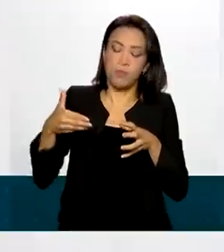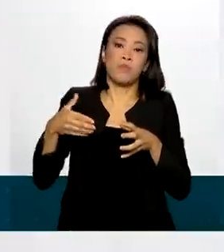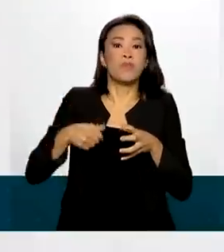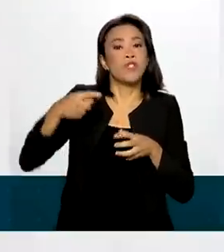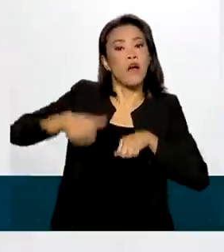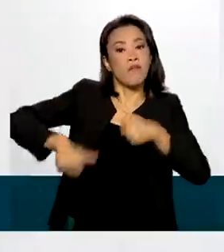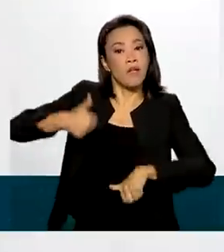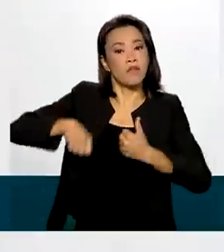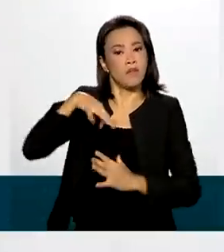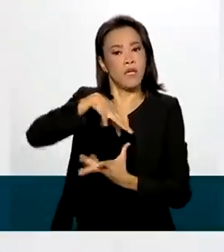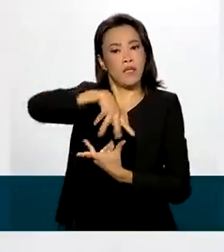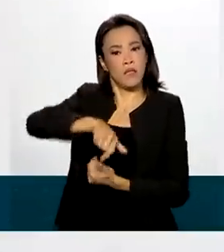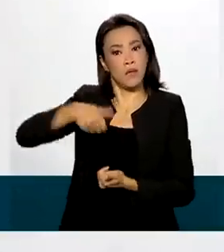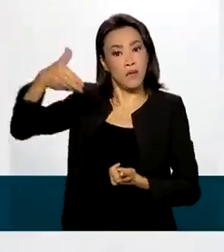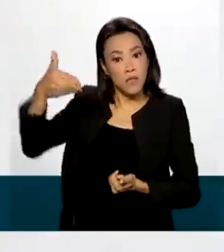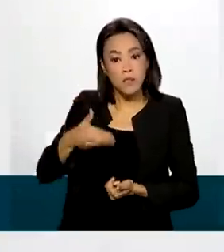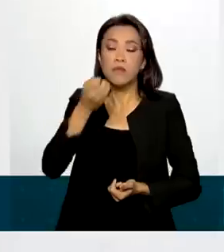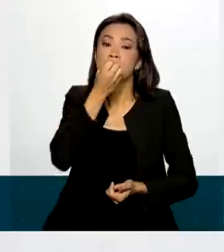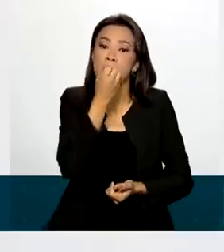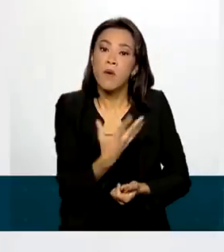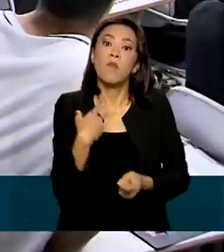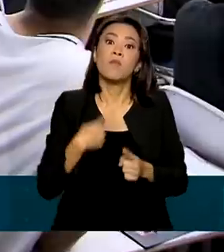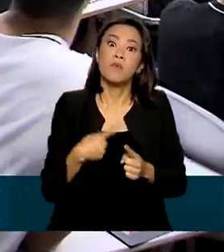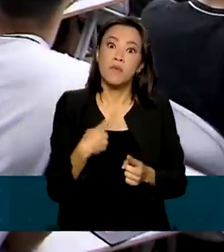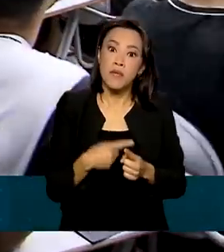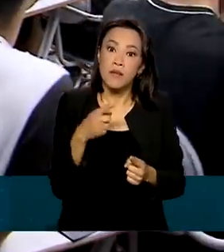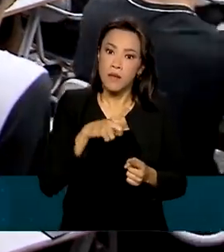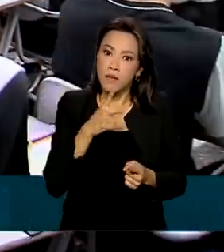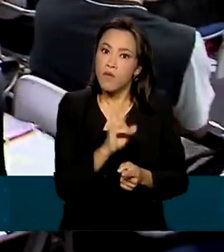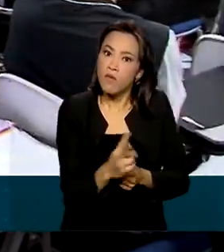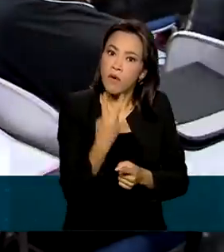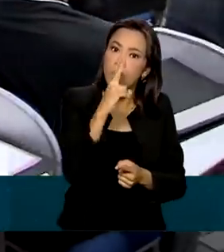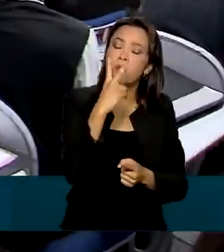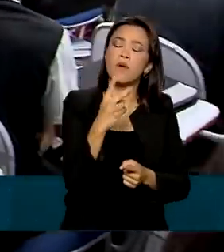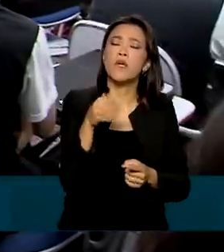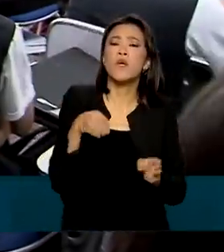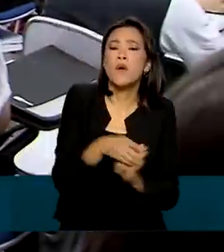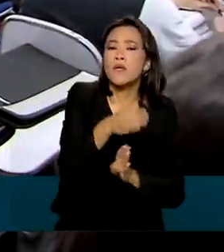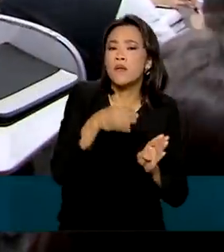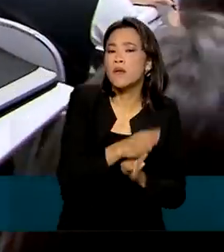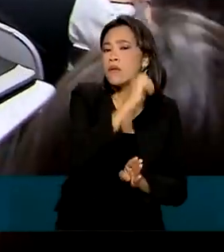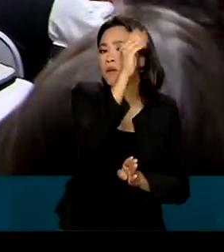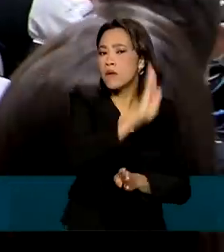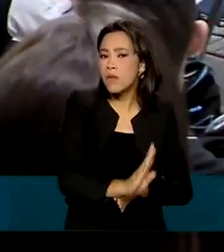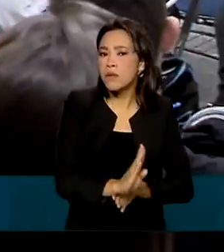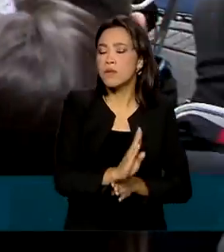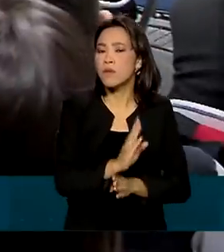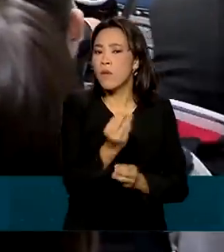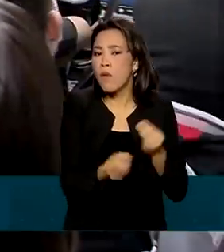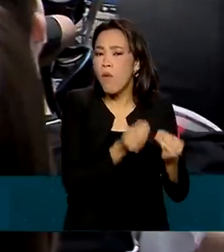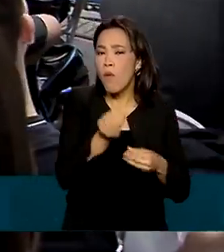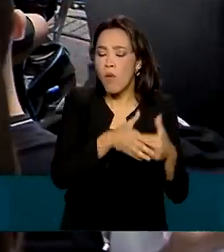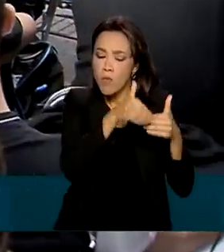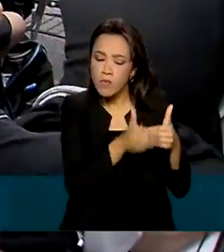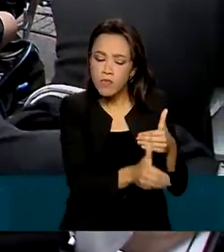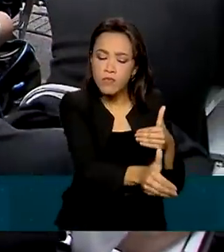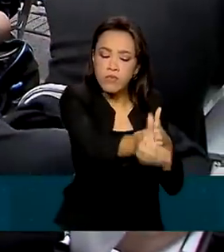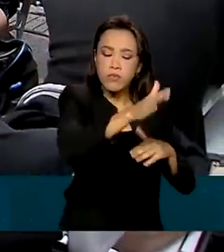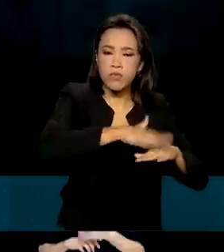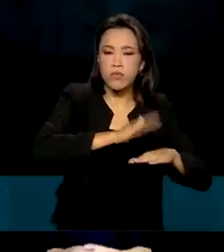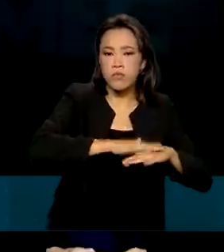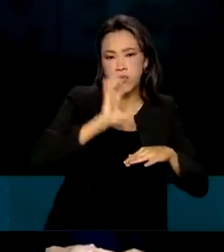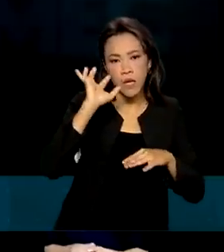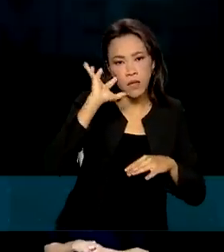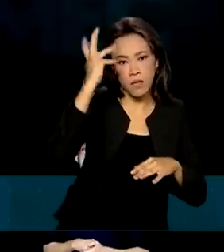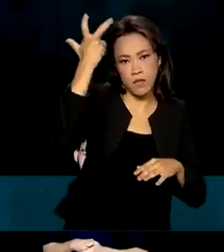agrega valor ao diagnóstico educacional e auxilia no direcionamento das decisões a serem tomadas.